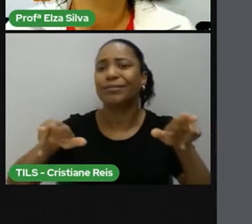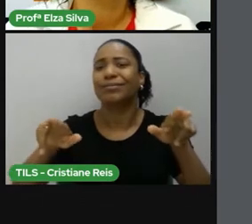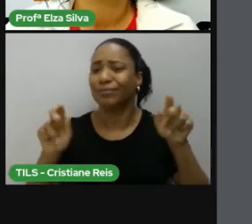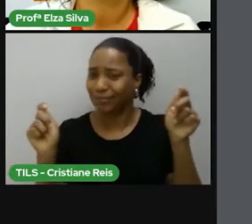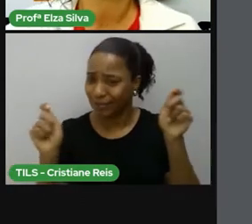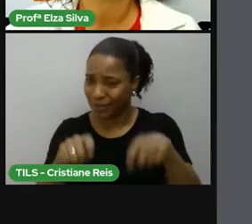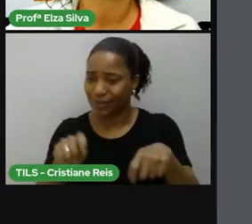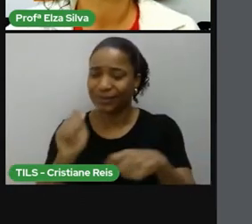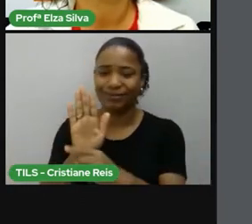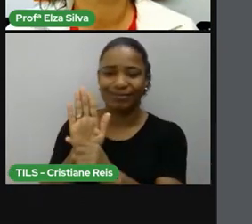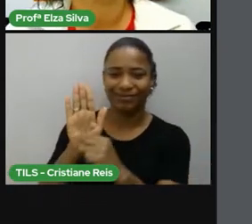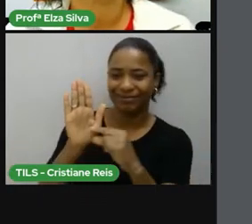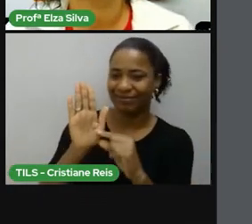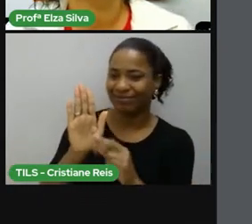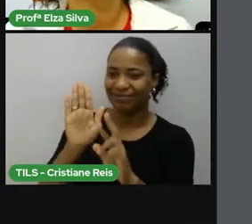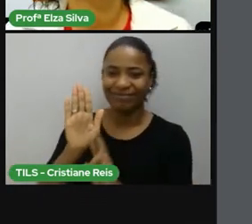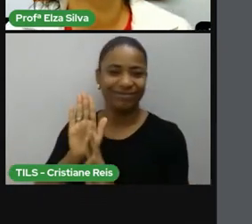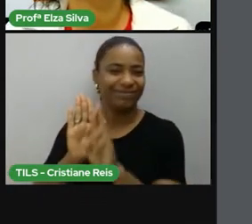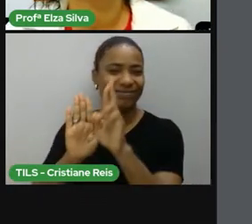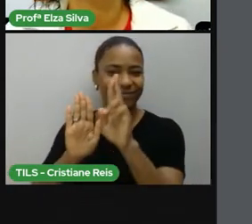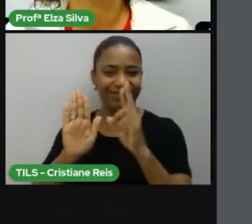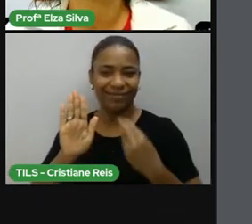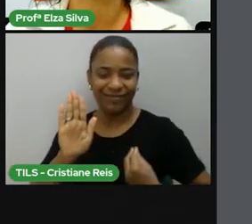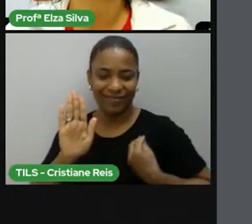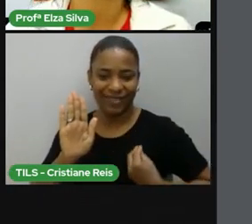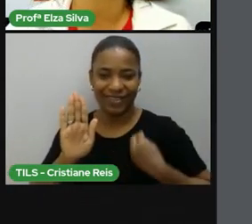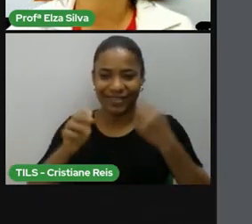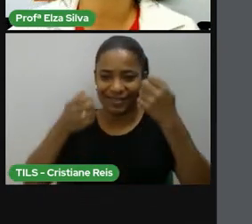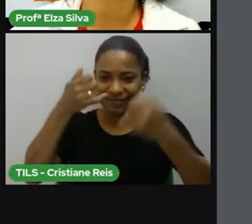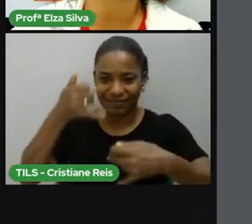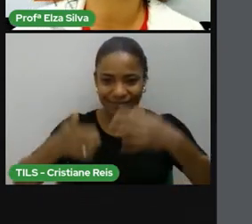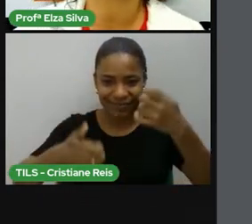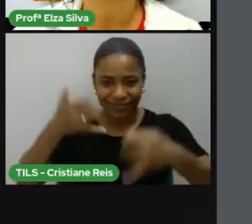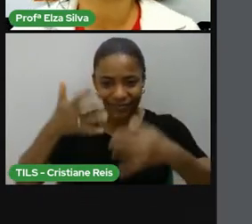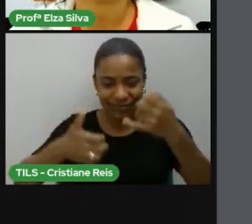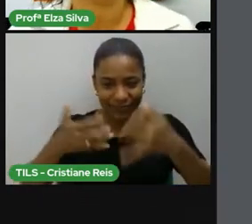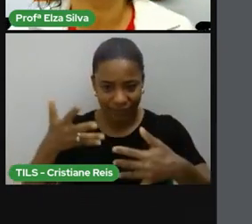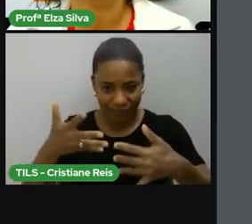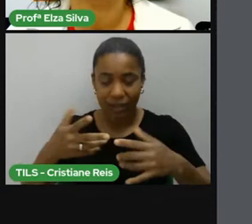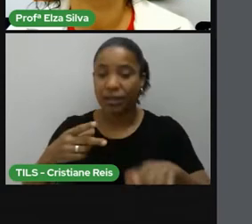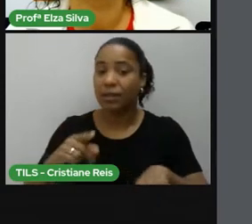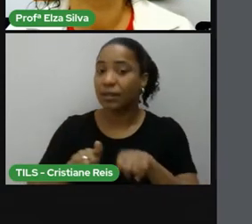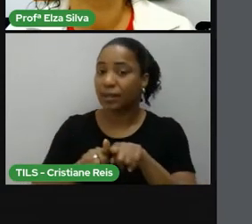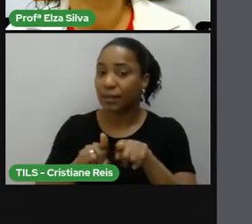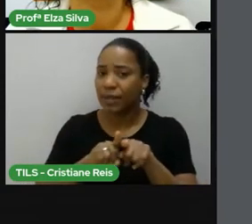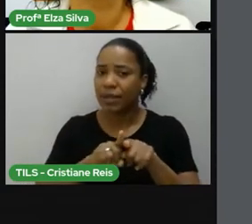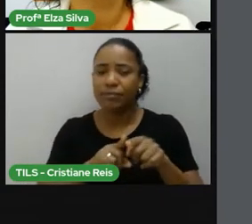Qual é a profissão dessa pessoa?